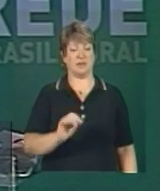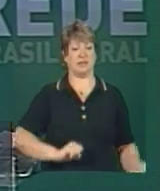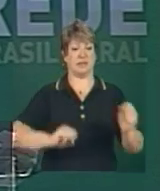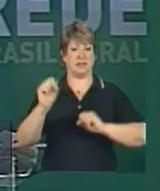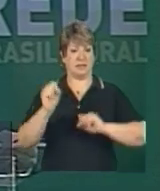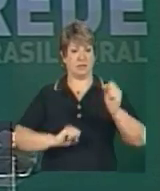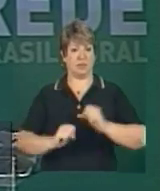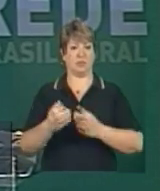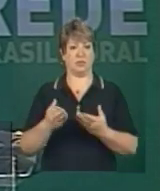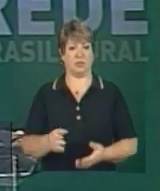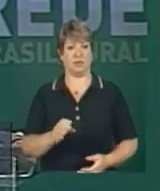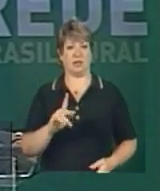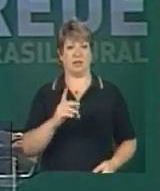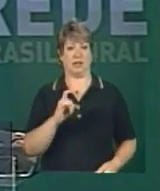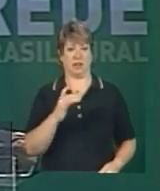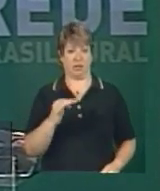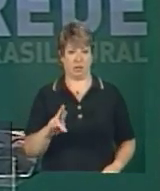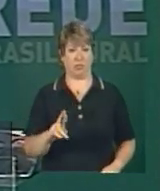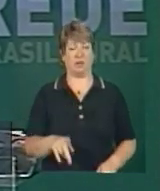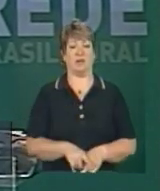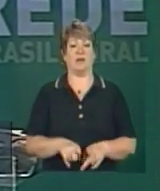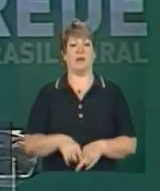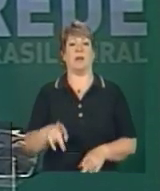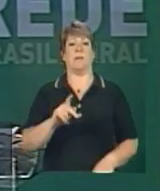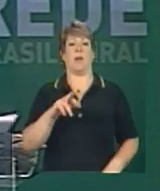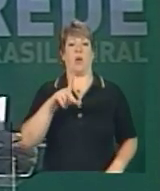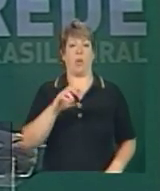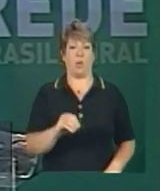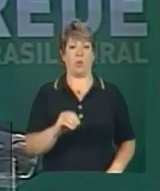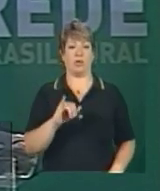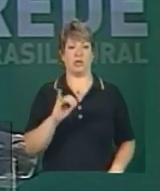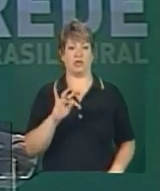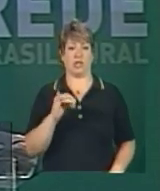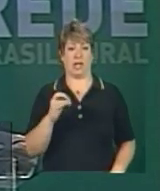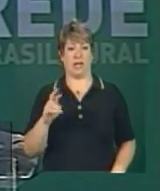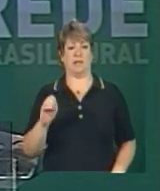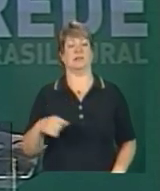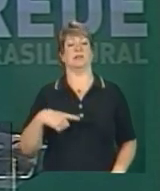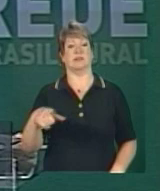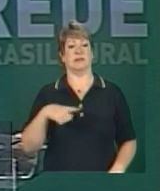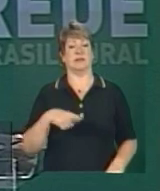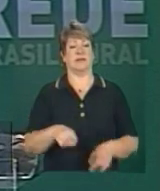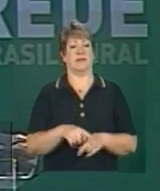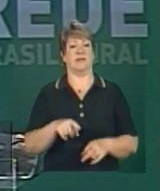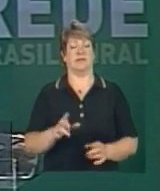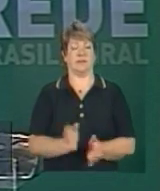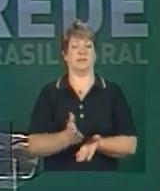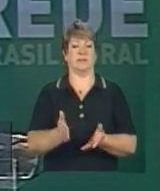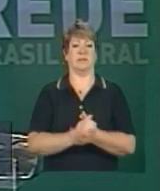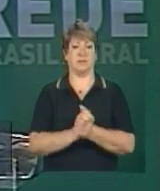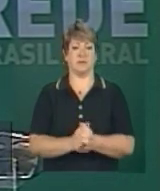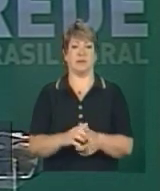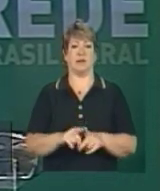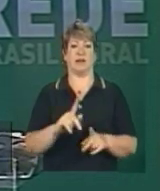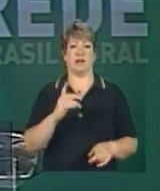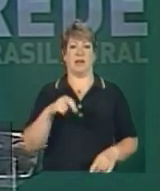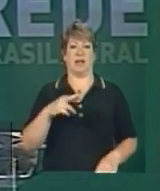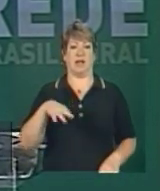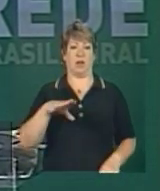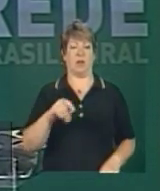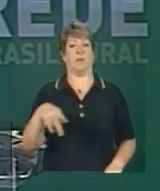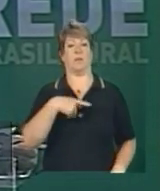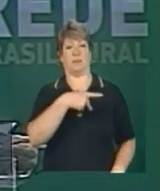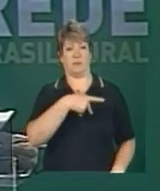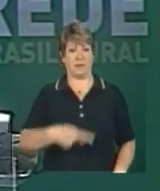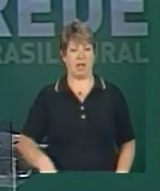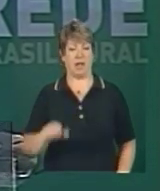Miller, Paulo Thier, vice-presidente da Confederação Nacional da Indústria, Henrico Torquato, presidente da